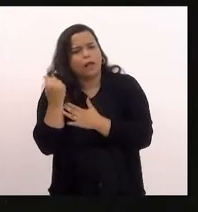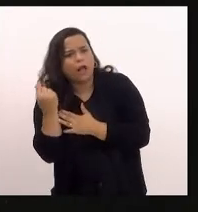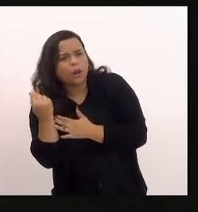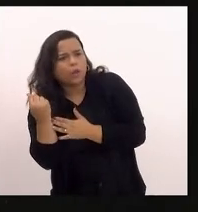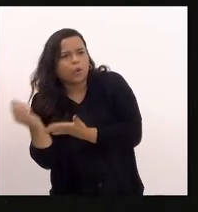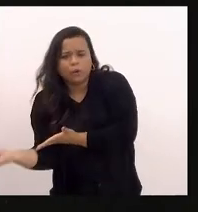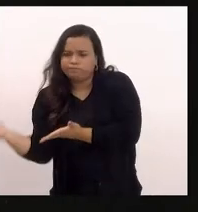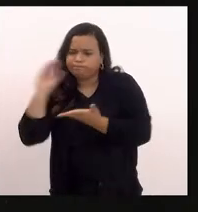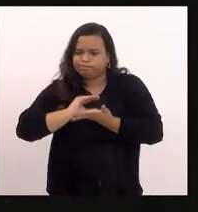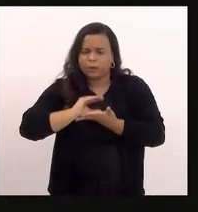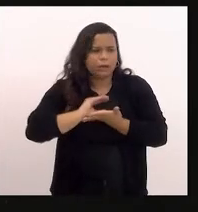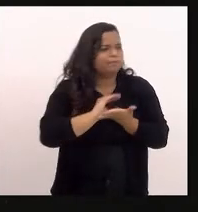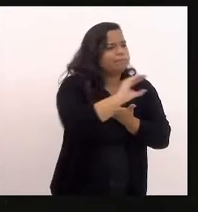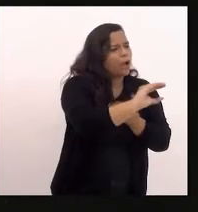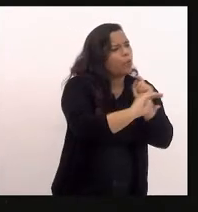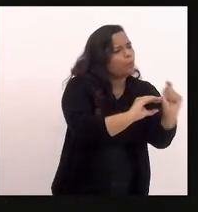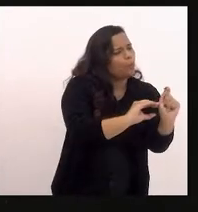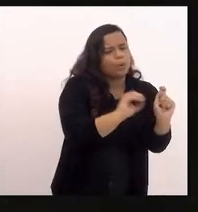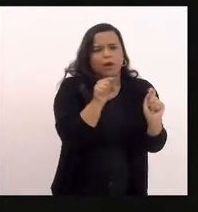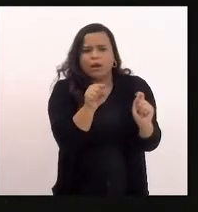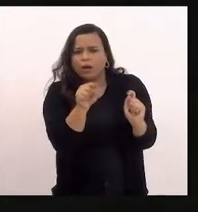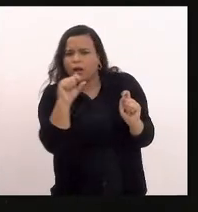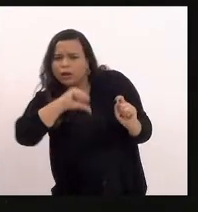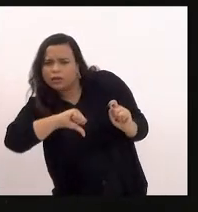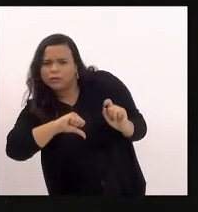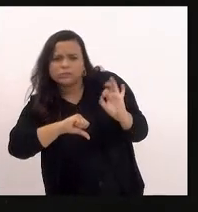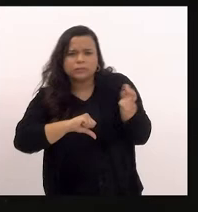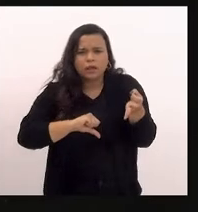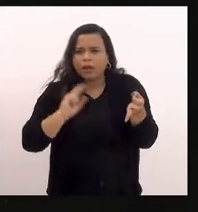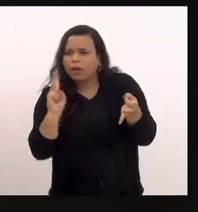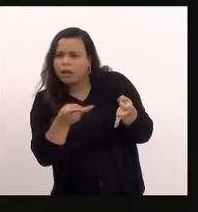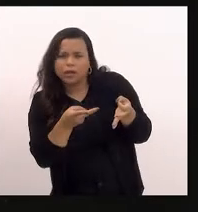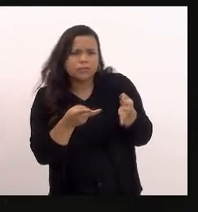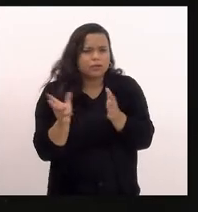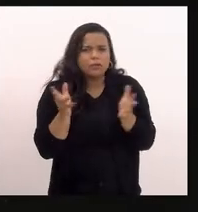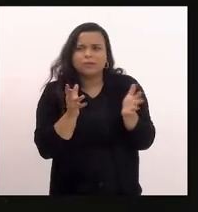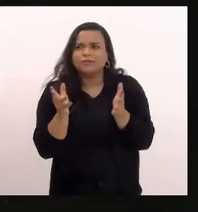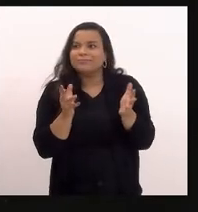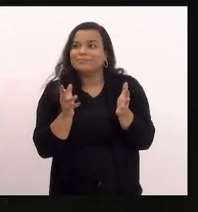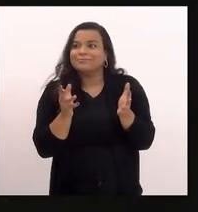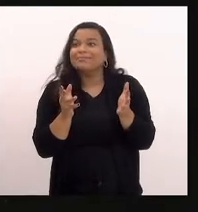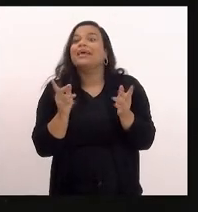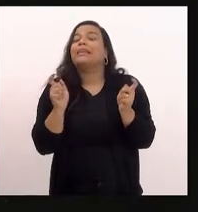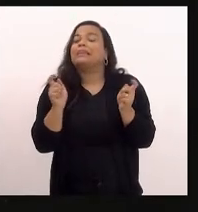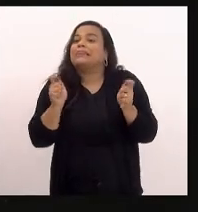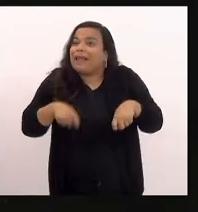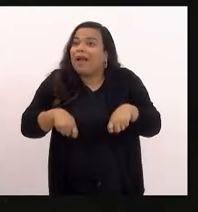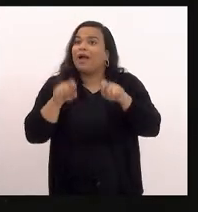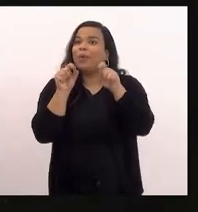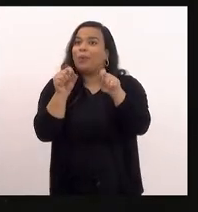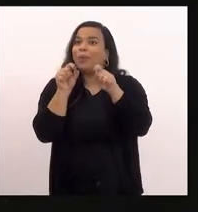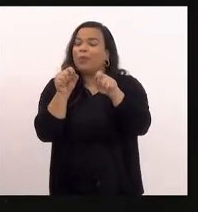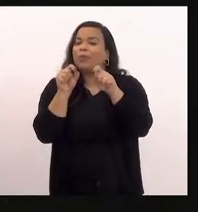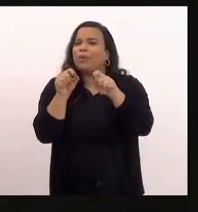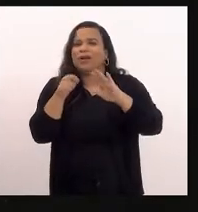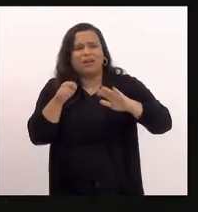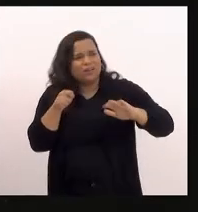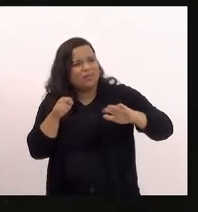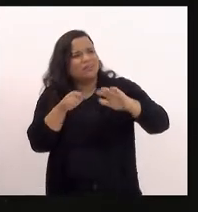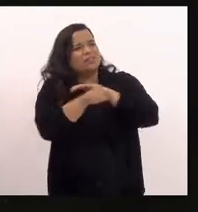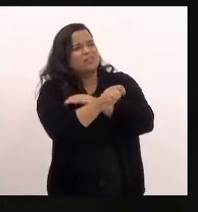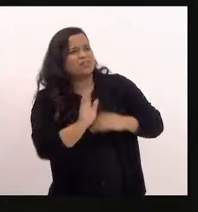recebidos indevidamente possa cortar o canal financeiro que